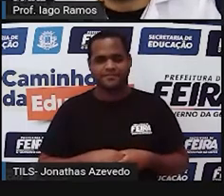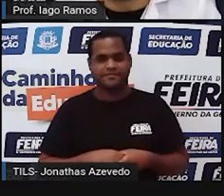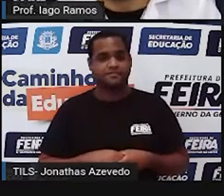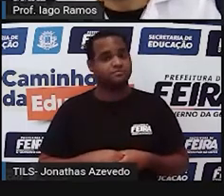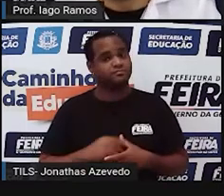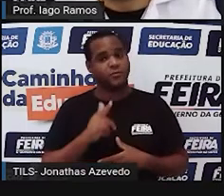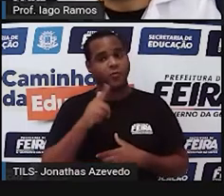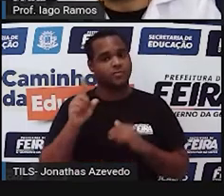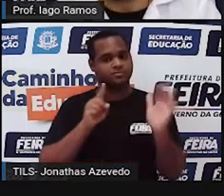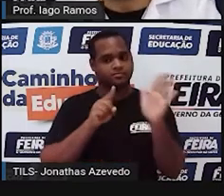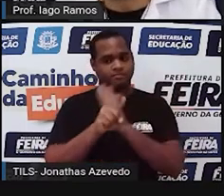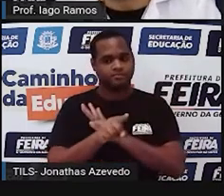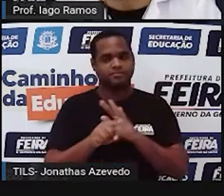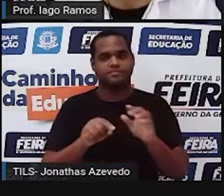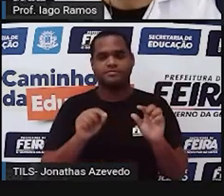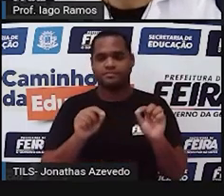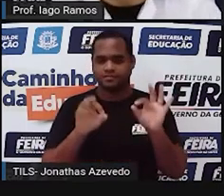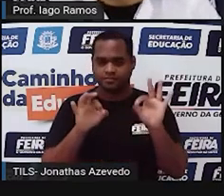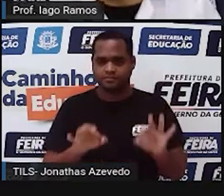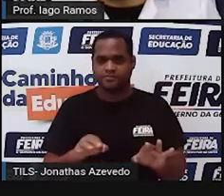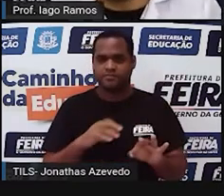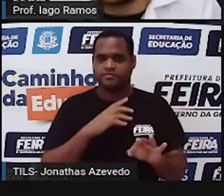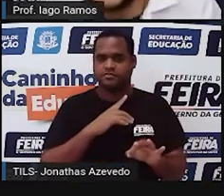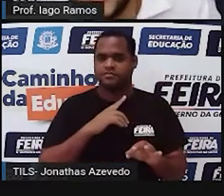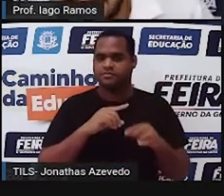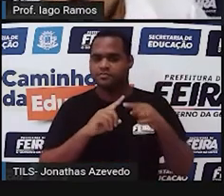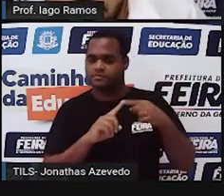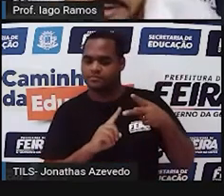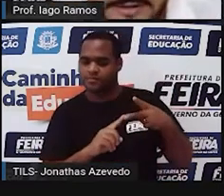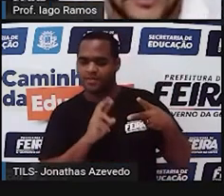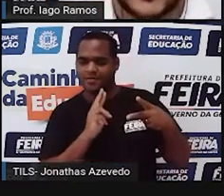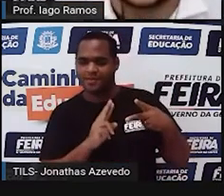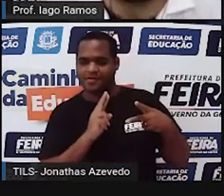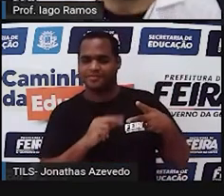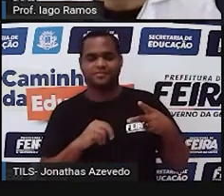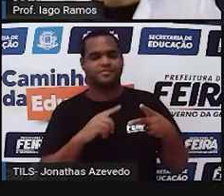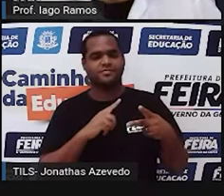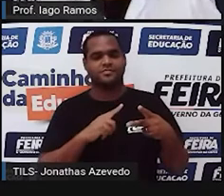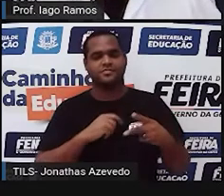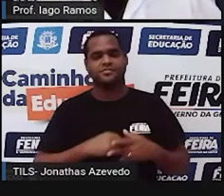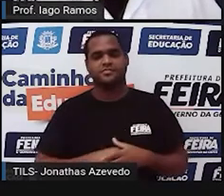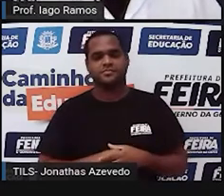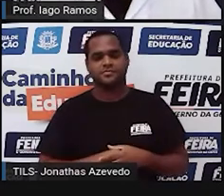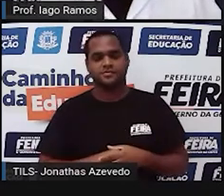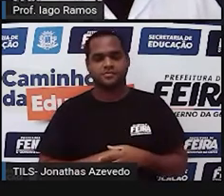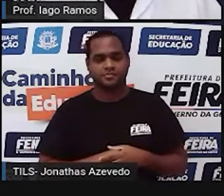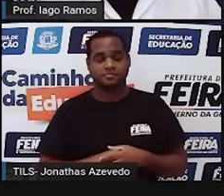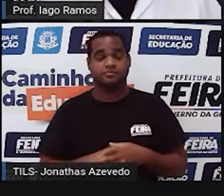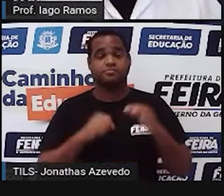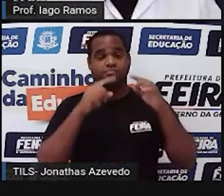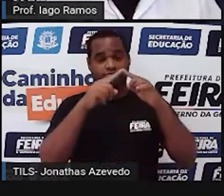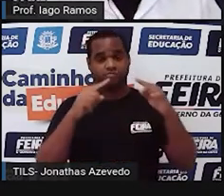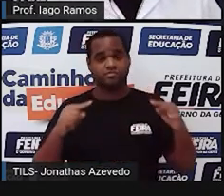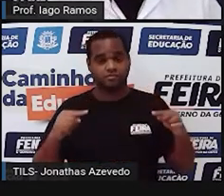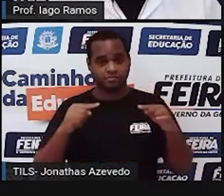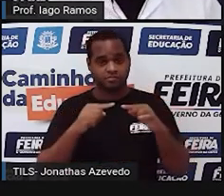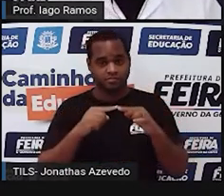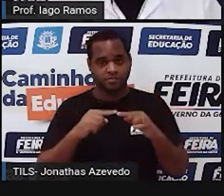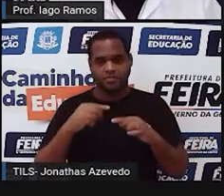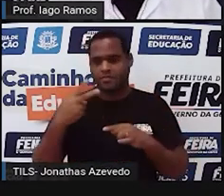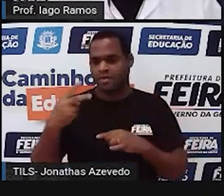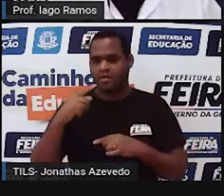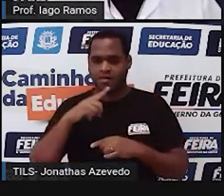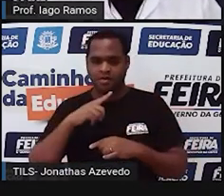outra pergunta, certo? Com duas opções de resposta, olha só. Triângulo que tem dois